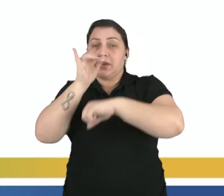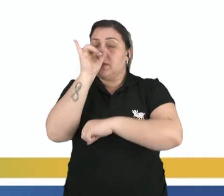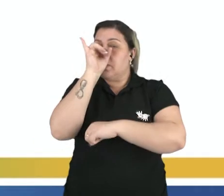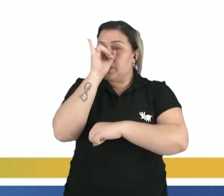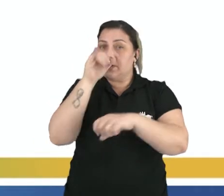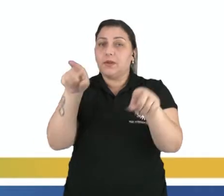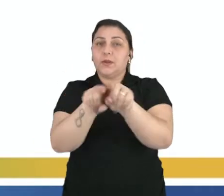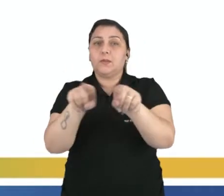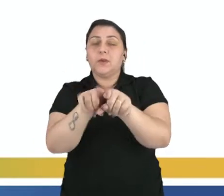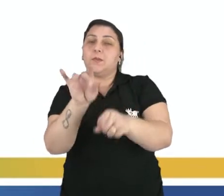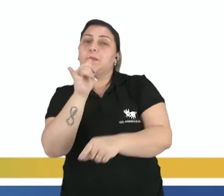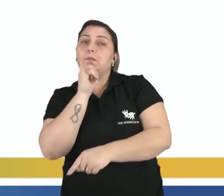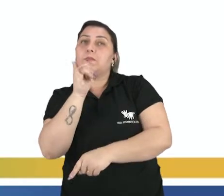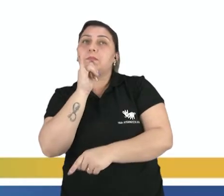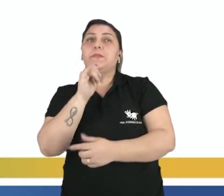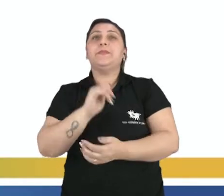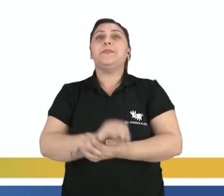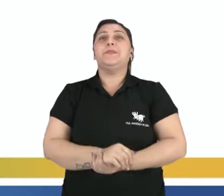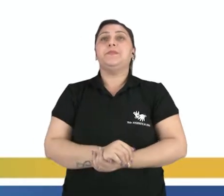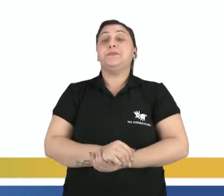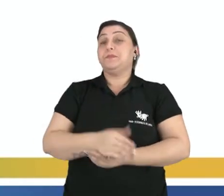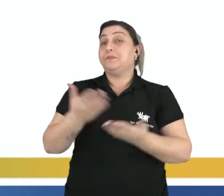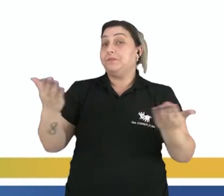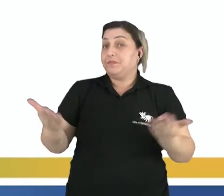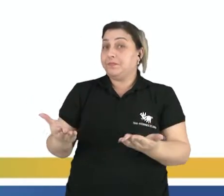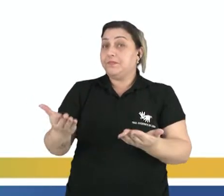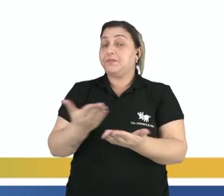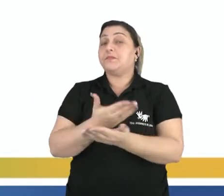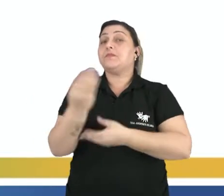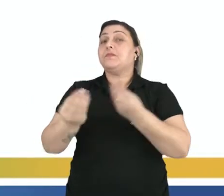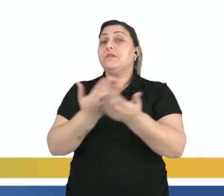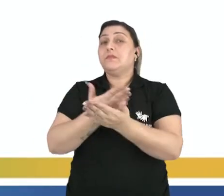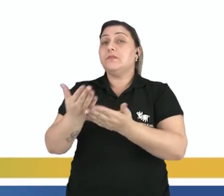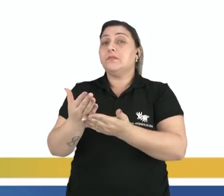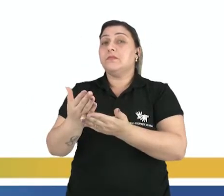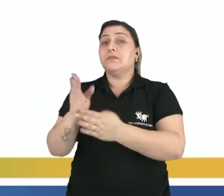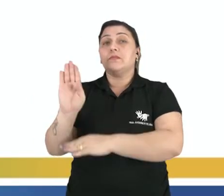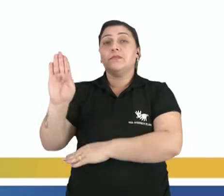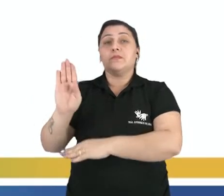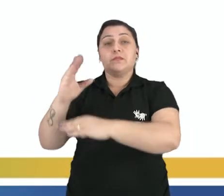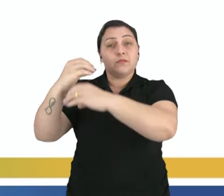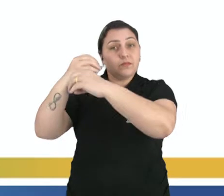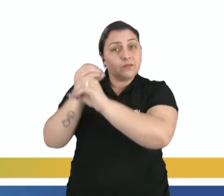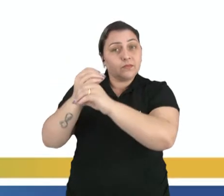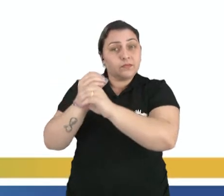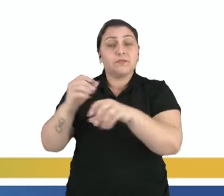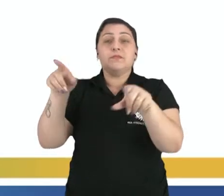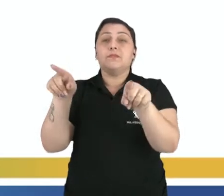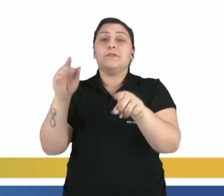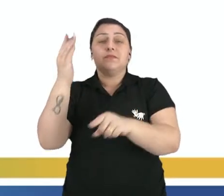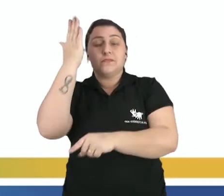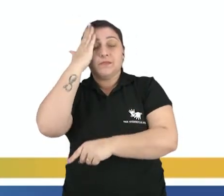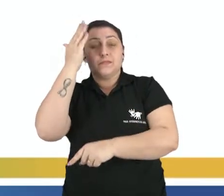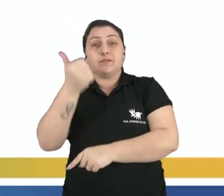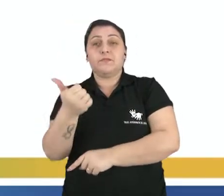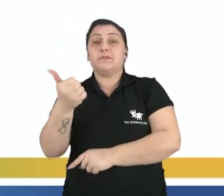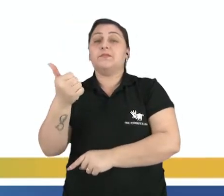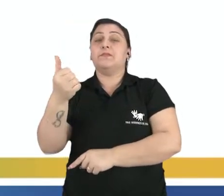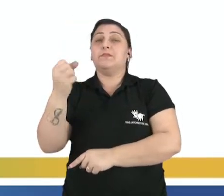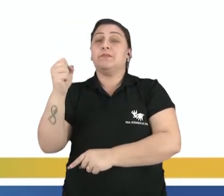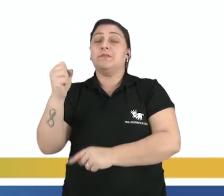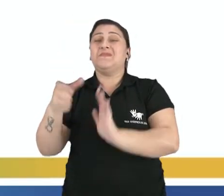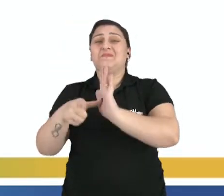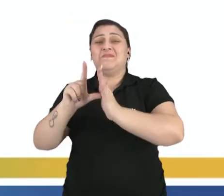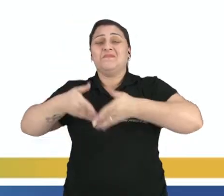suína, por exemplo. Bom, como começou então a biotecnologia? Nós sabemos que lá em 1800 anos antes